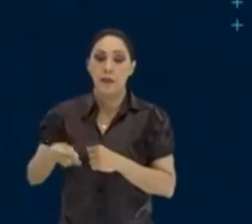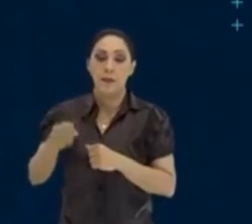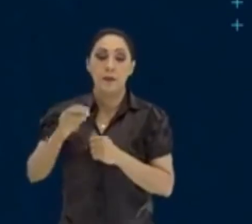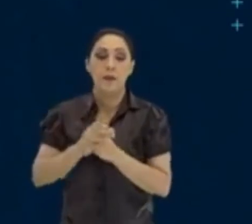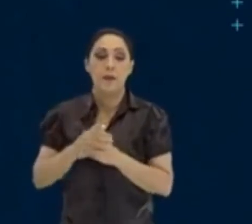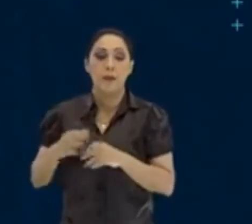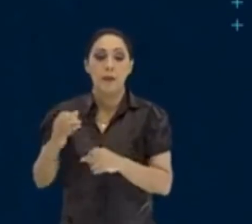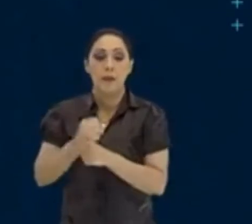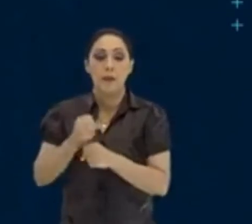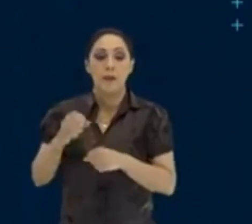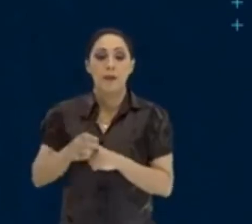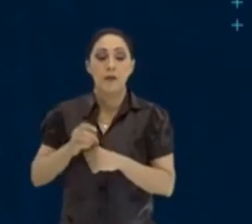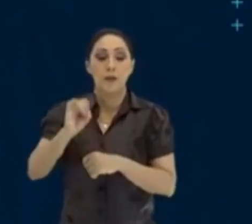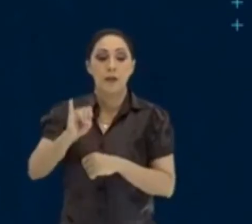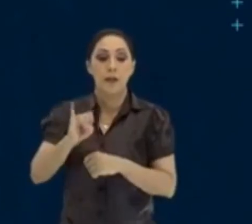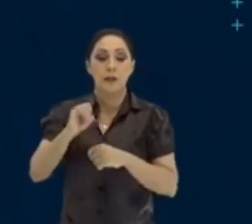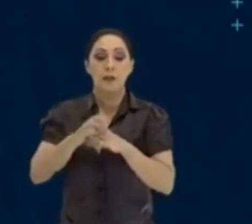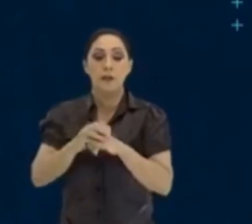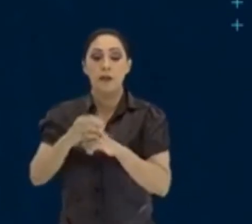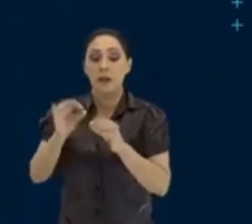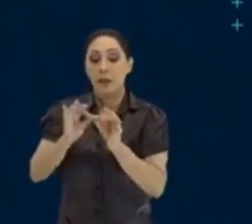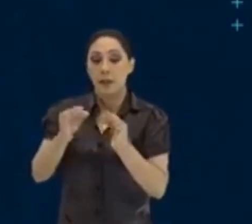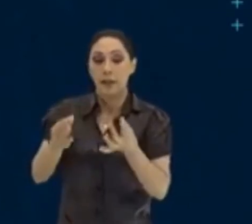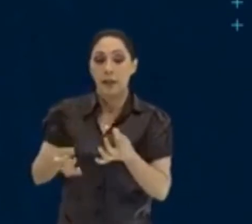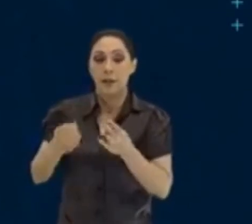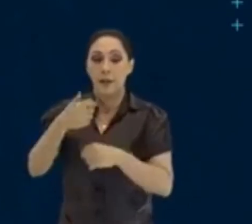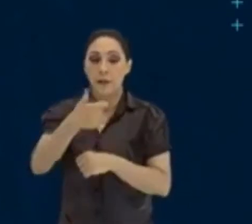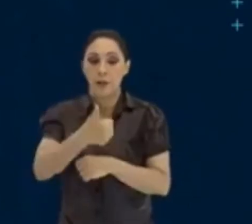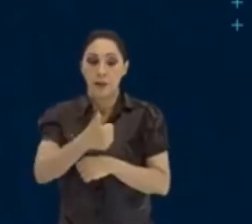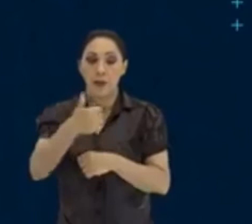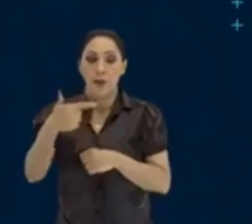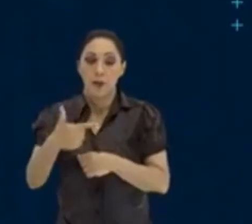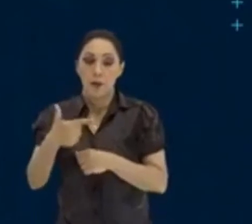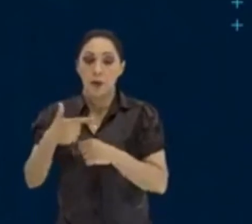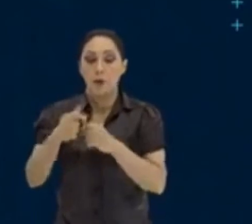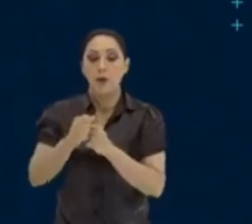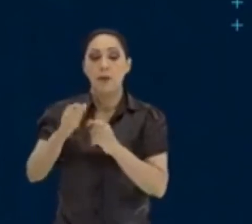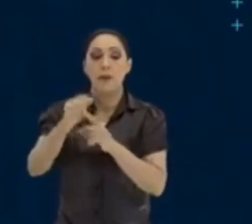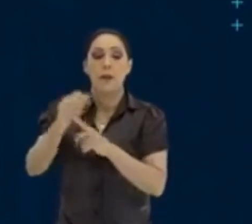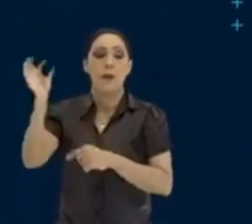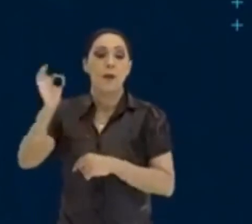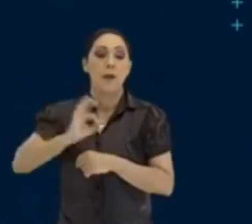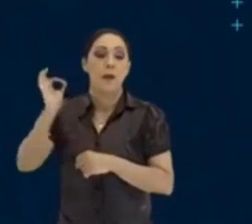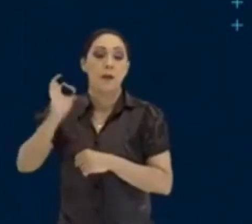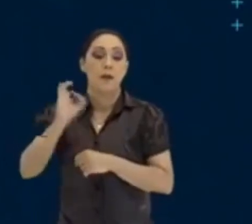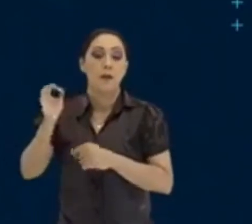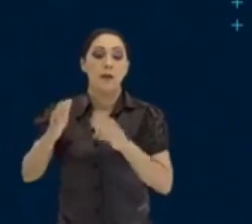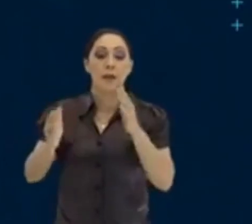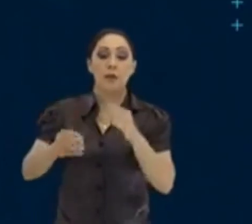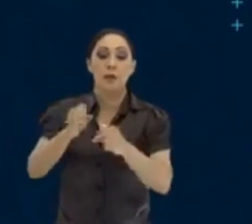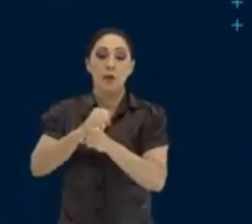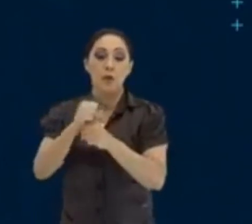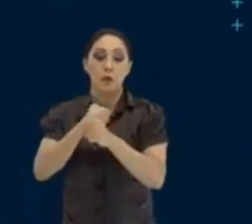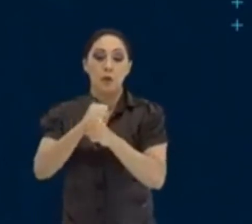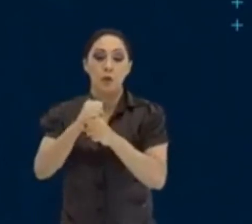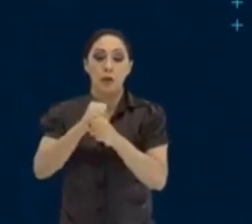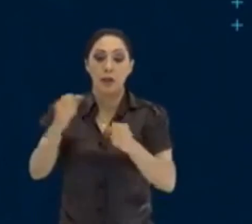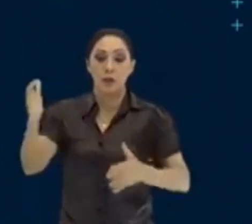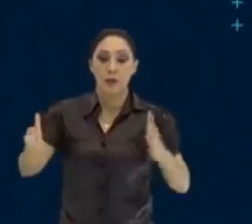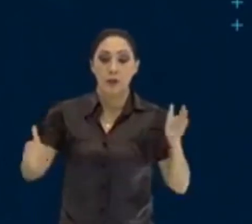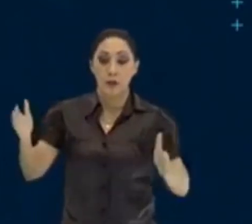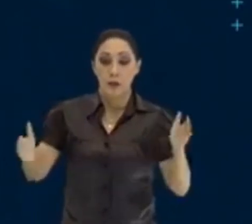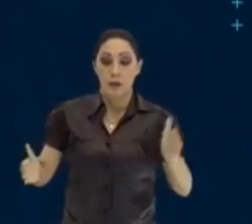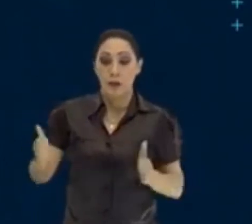simples de 12% ao ano durante 6 meses. Durante 6 meses. Então,